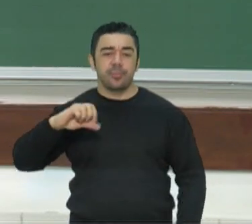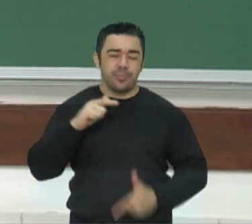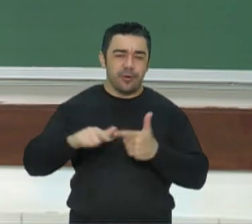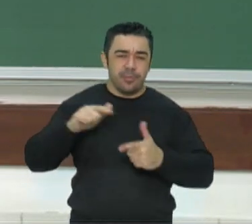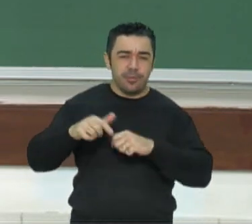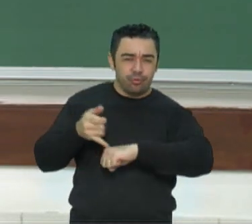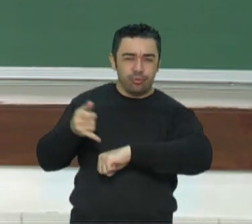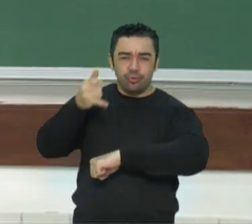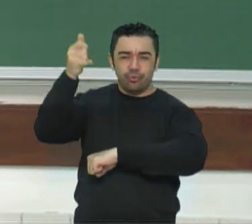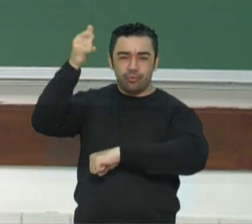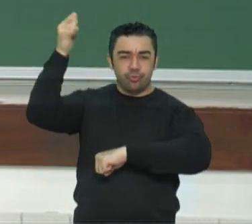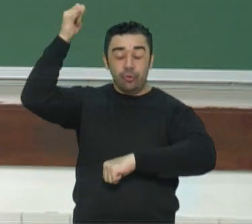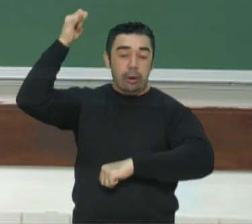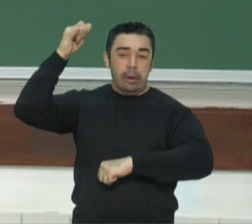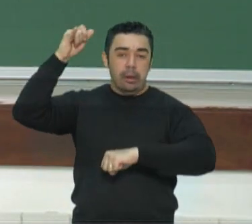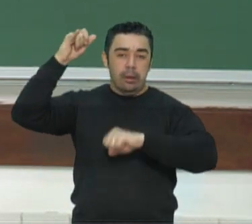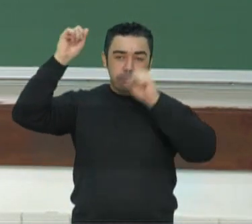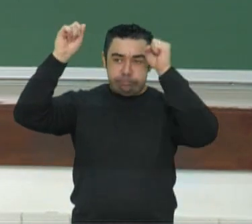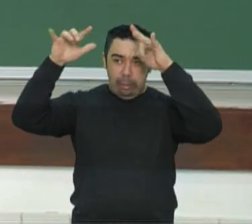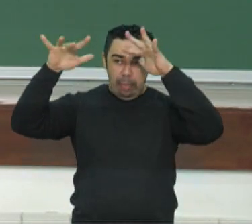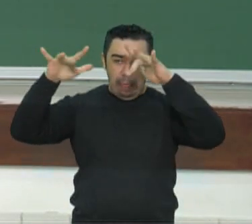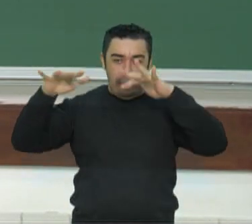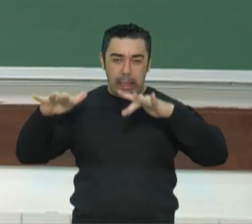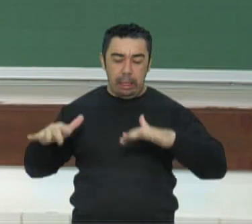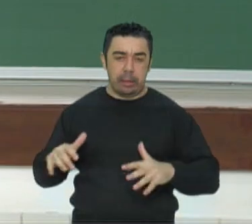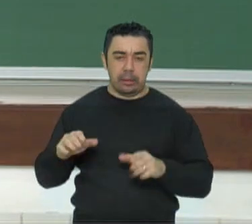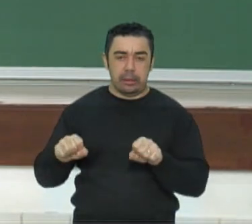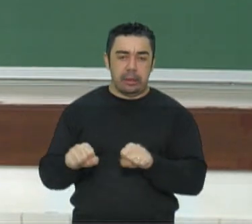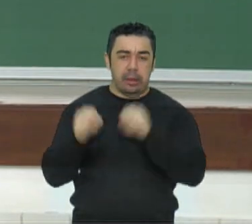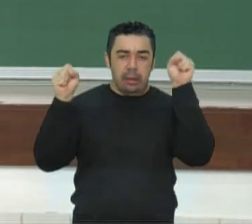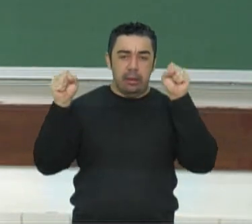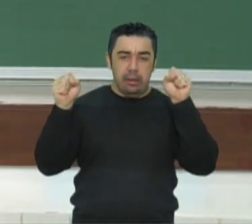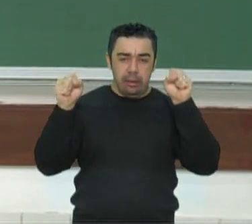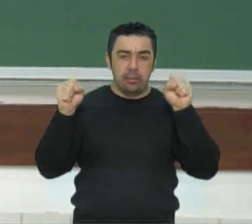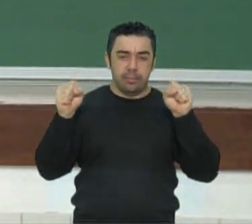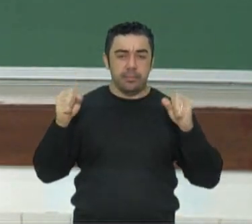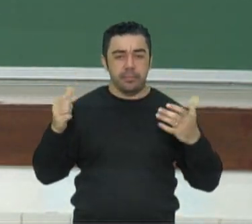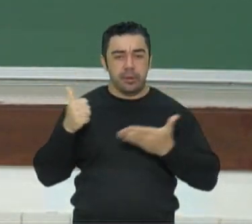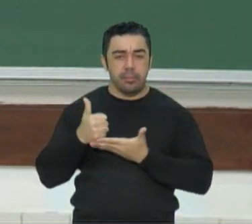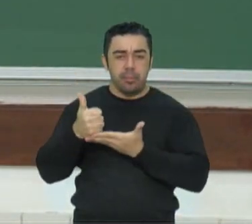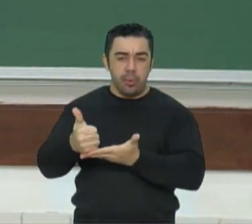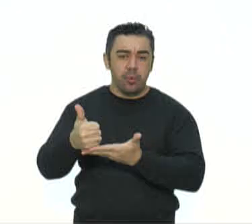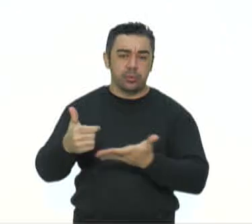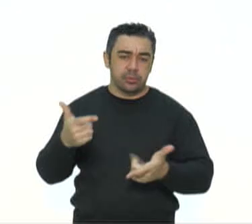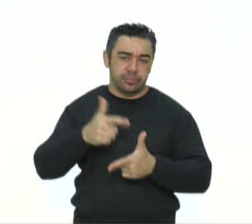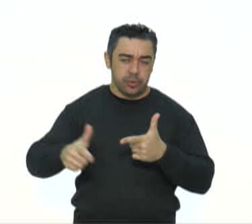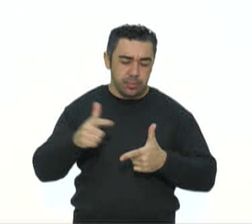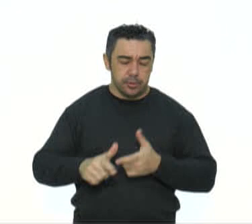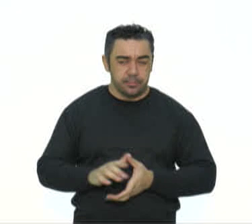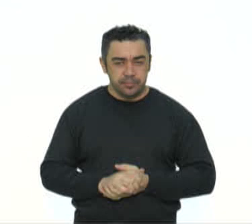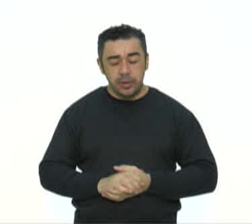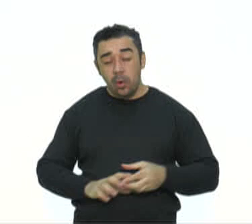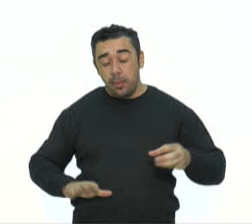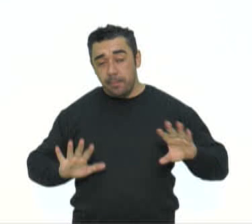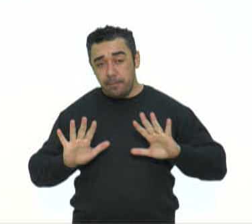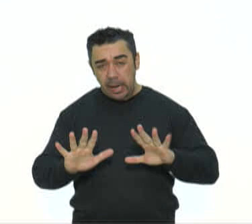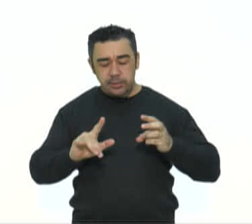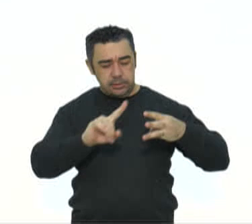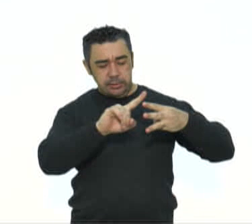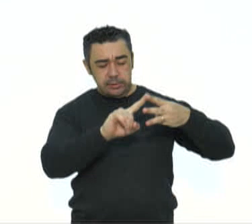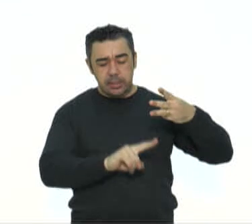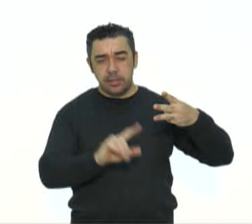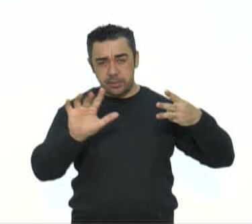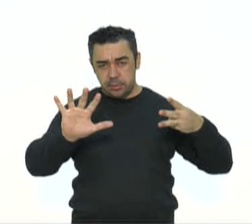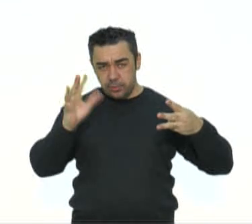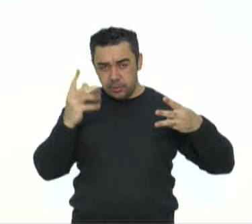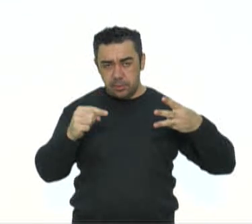levando caos econômico às populações. Então, você tem esses problemas. Ainda, esses três fatores, eles trouxeram,